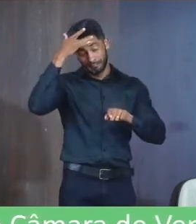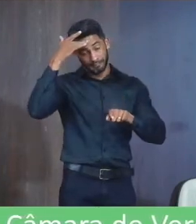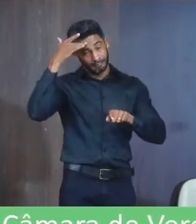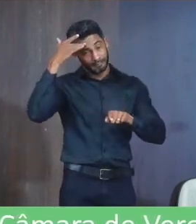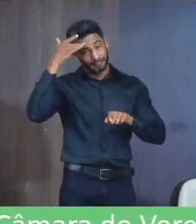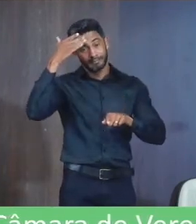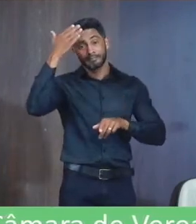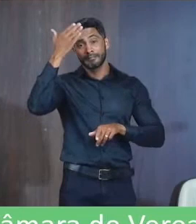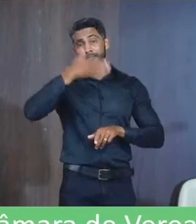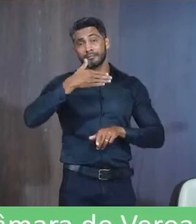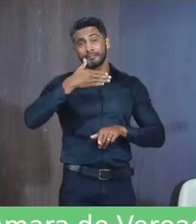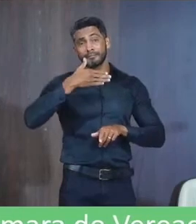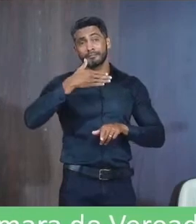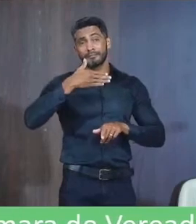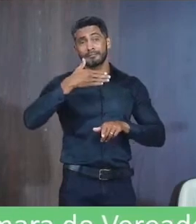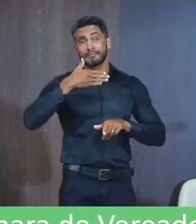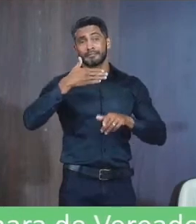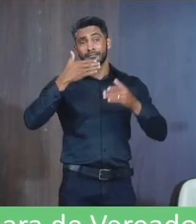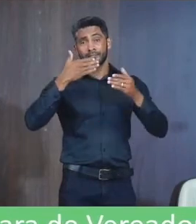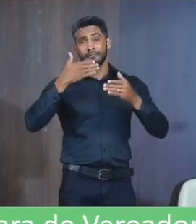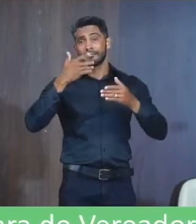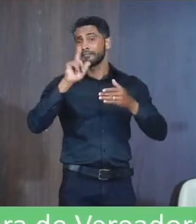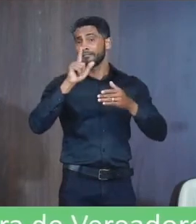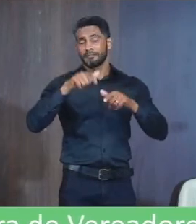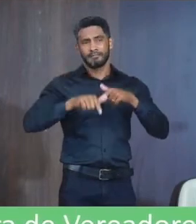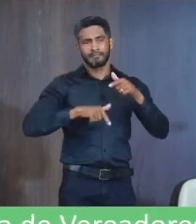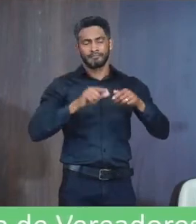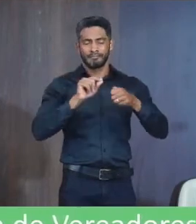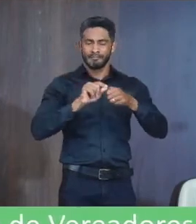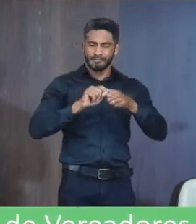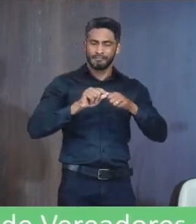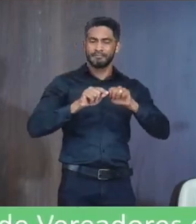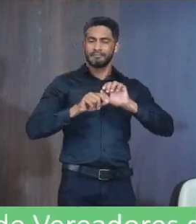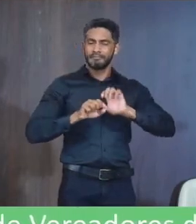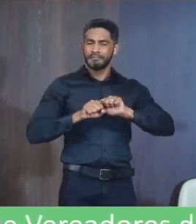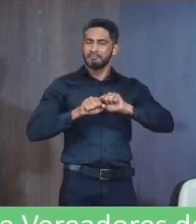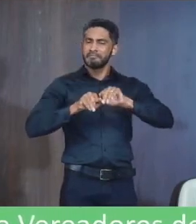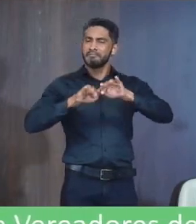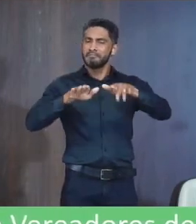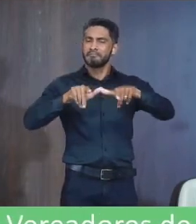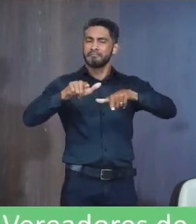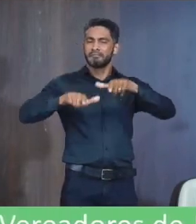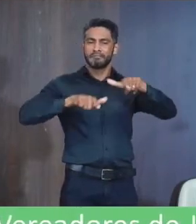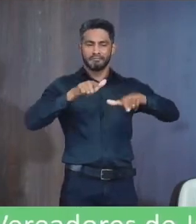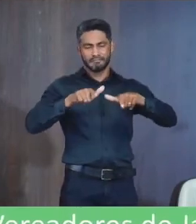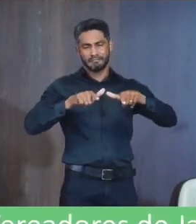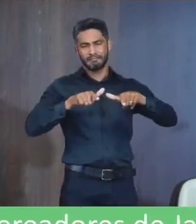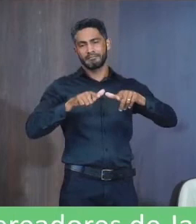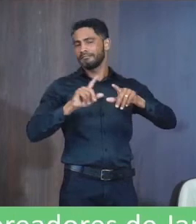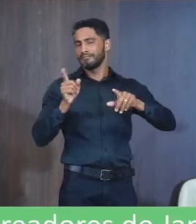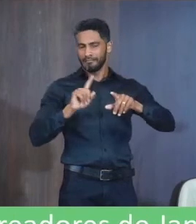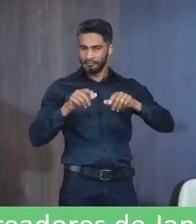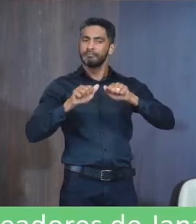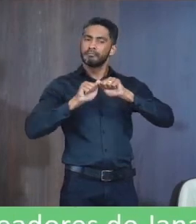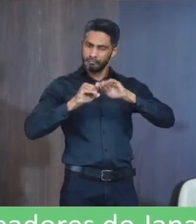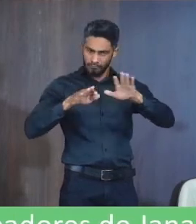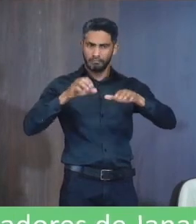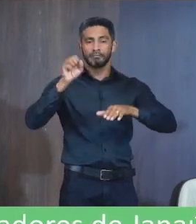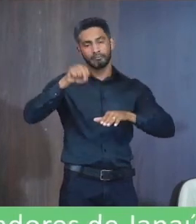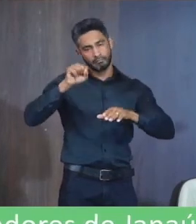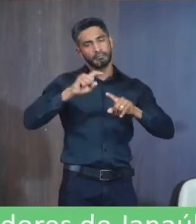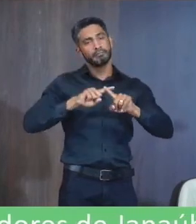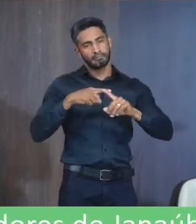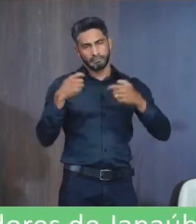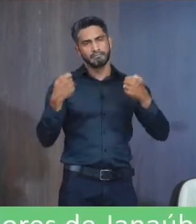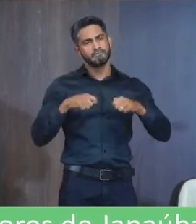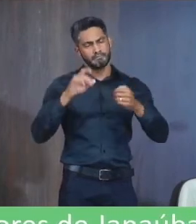serviço Então assim Não adianta fazer por fazer Divulgar o serviço O serviço Tem que divulgar sim Mas tem que